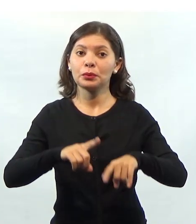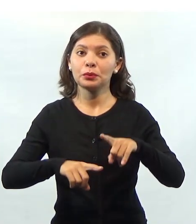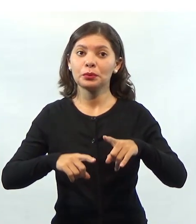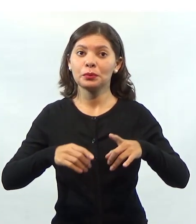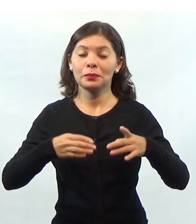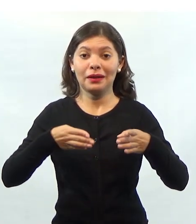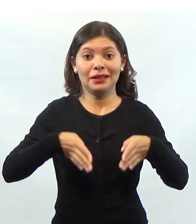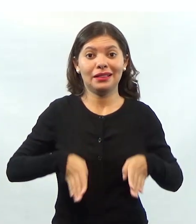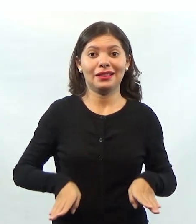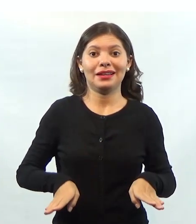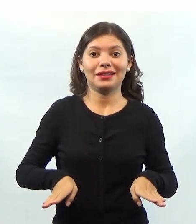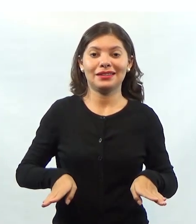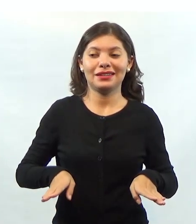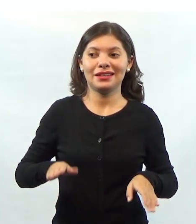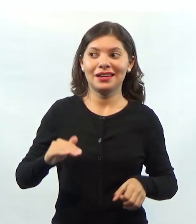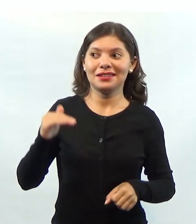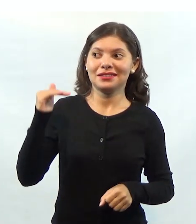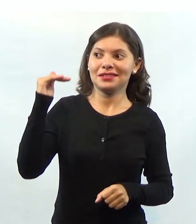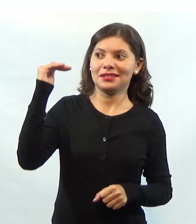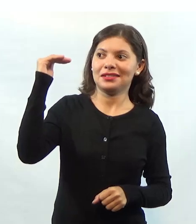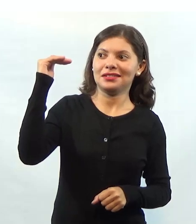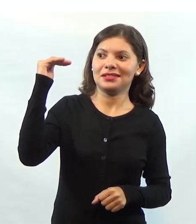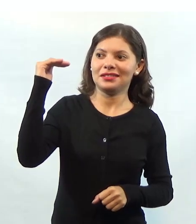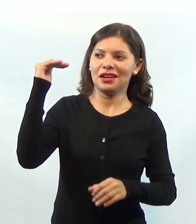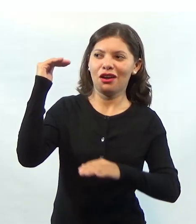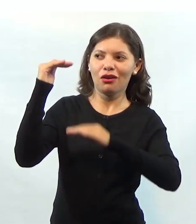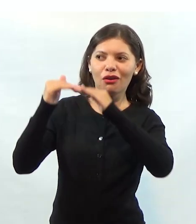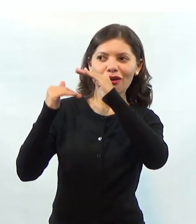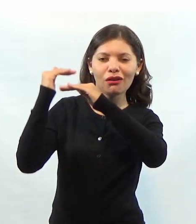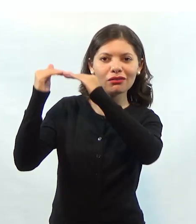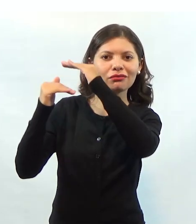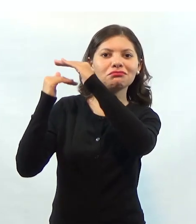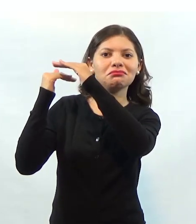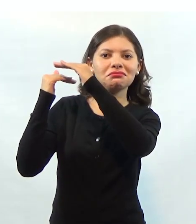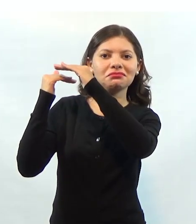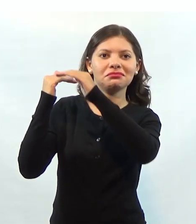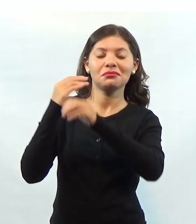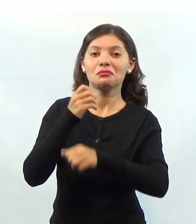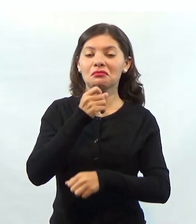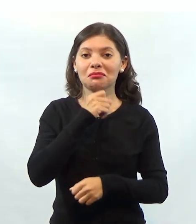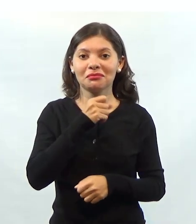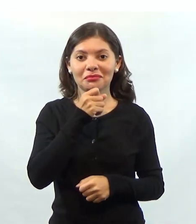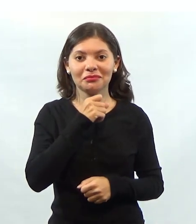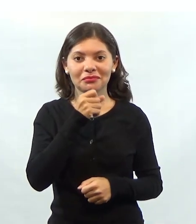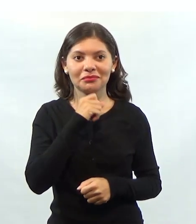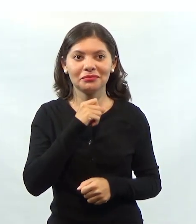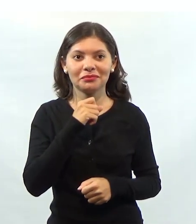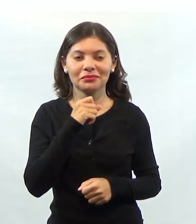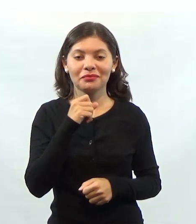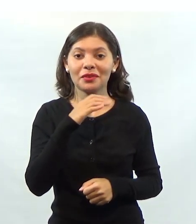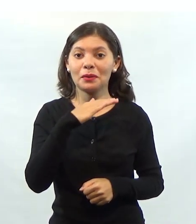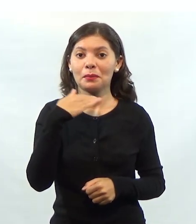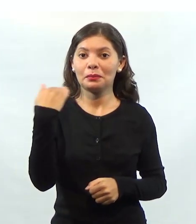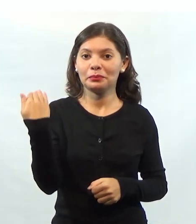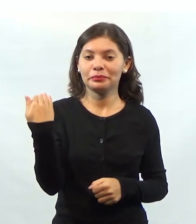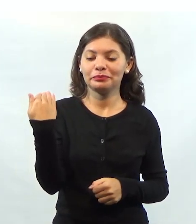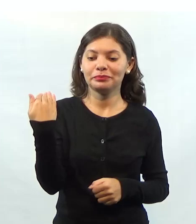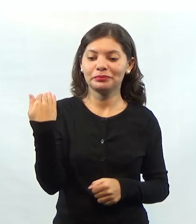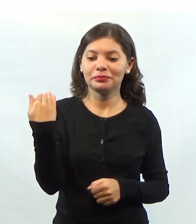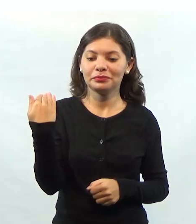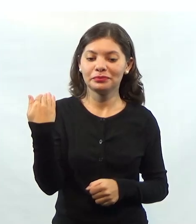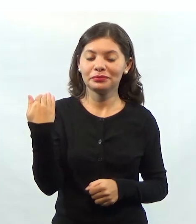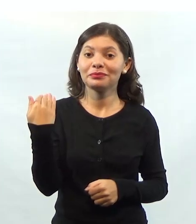Eles nascem, eles crescem, amadurecem, envelhecem e